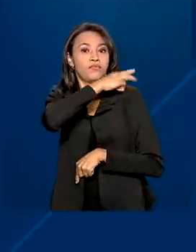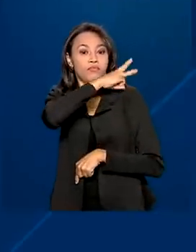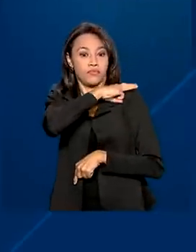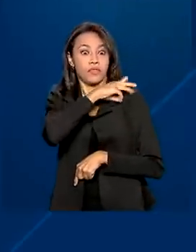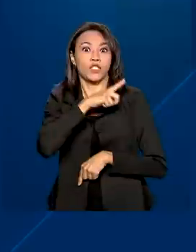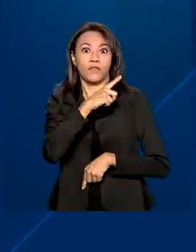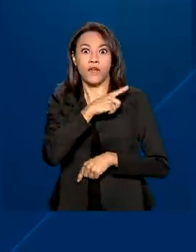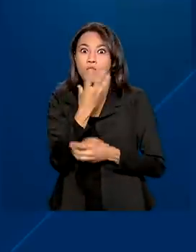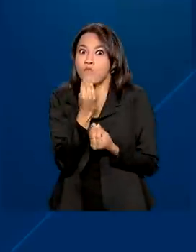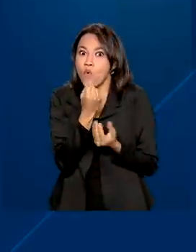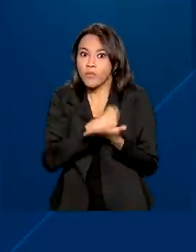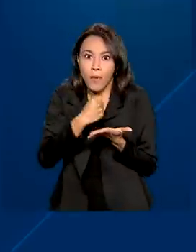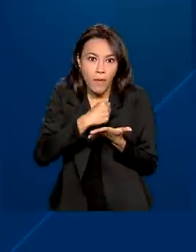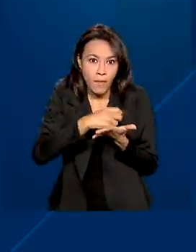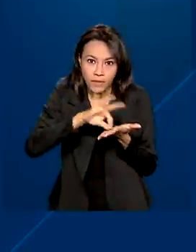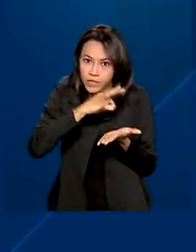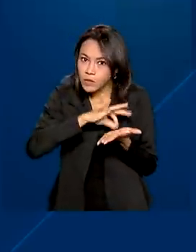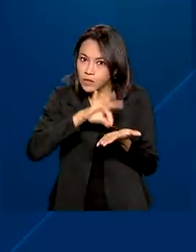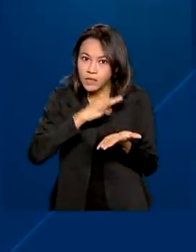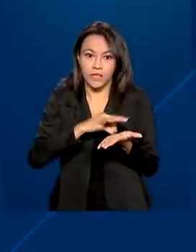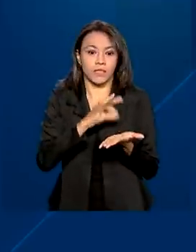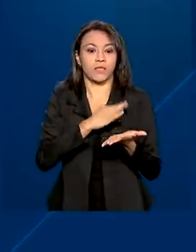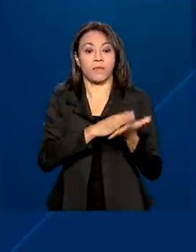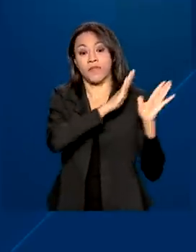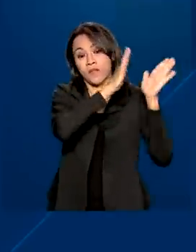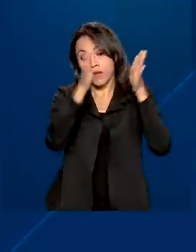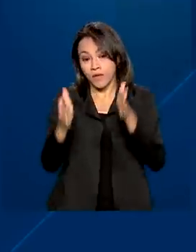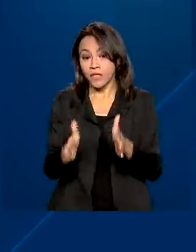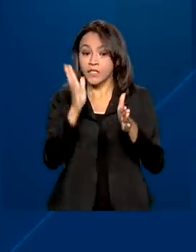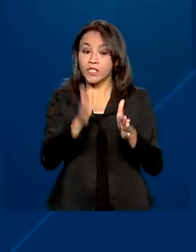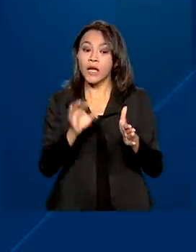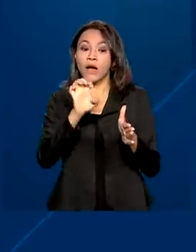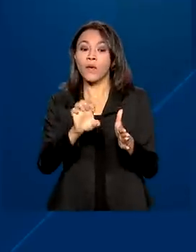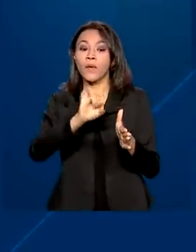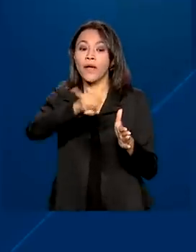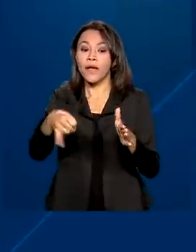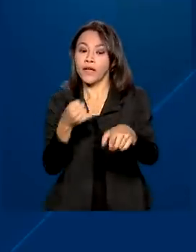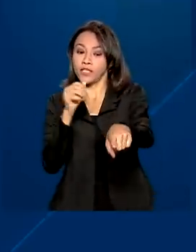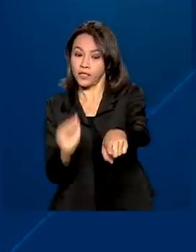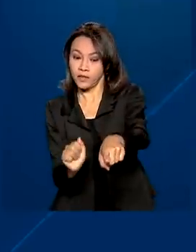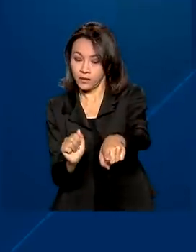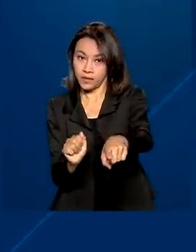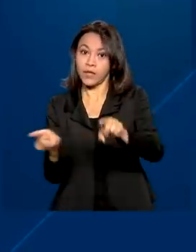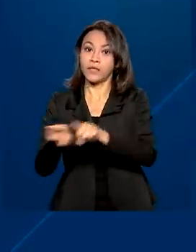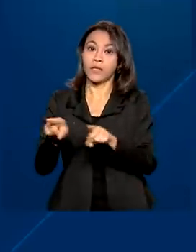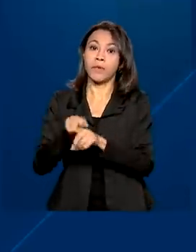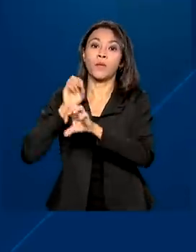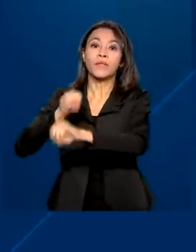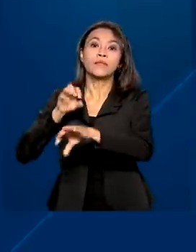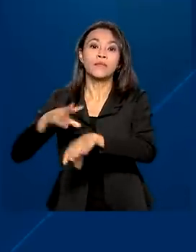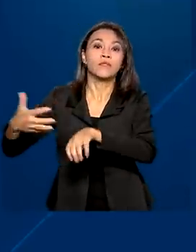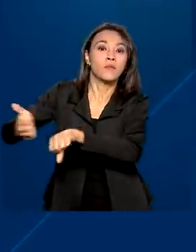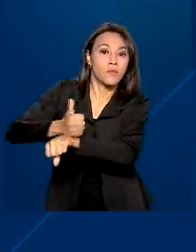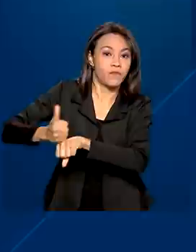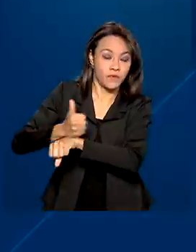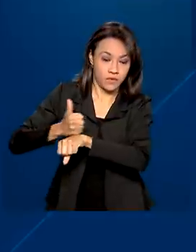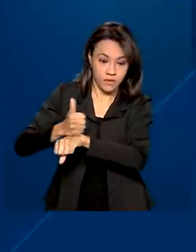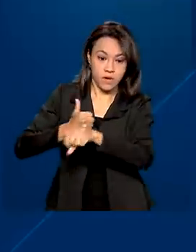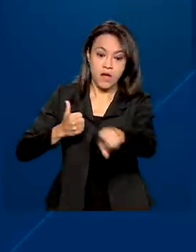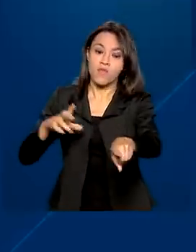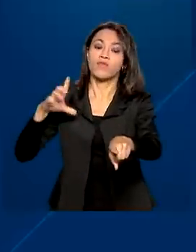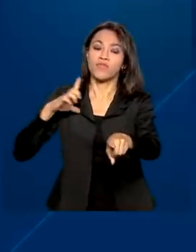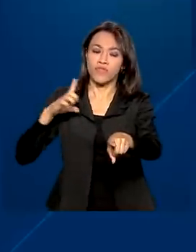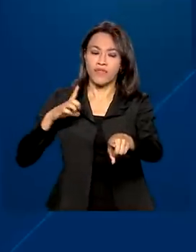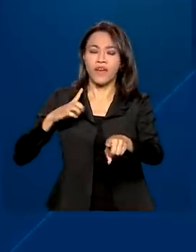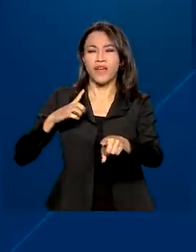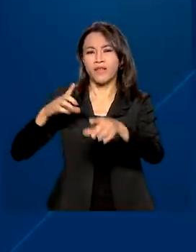estudantes matriculados em 2021. Já a educação de jovens e adultos, EJA, e a educação profissional tiveram